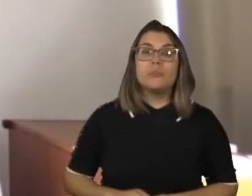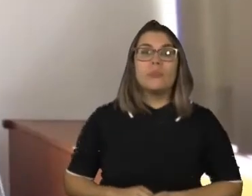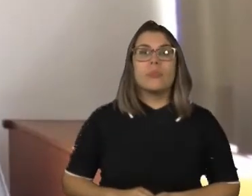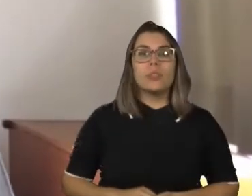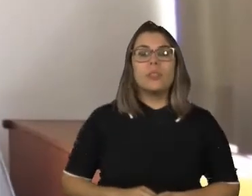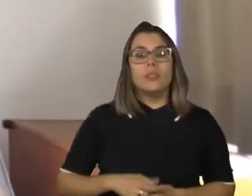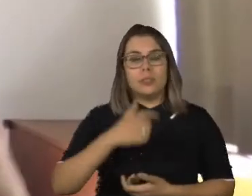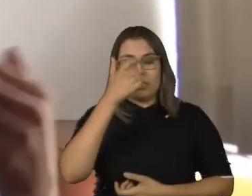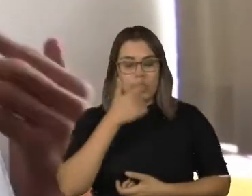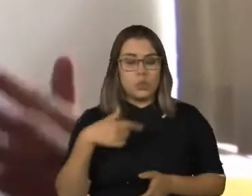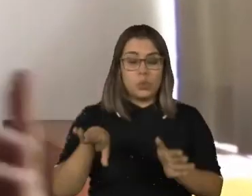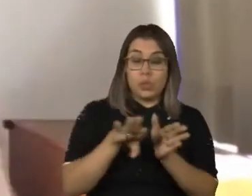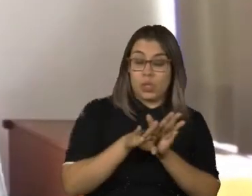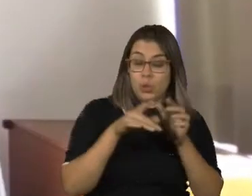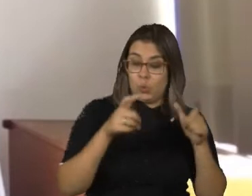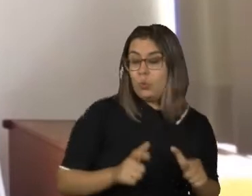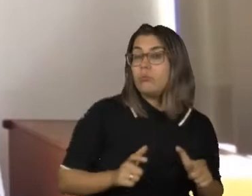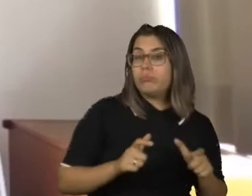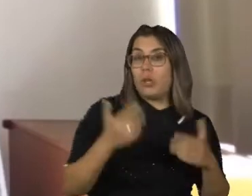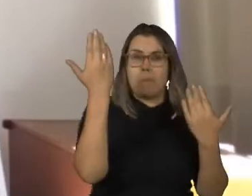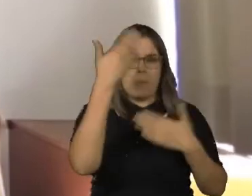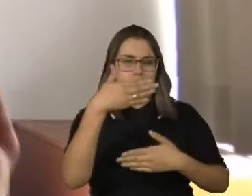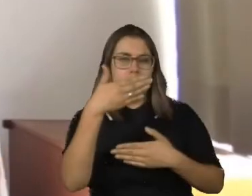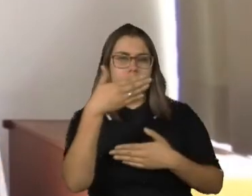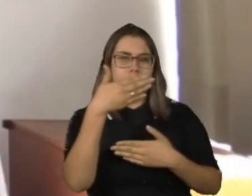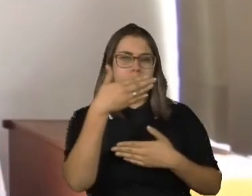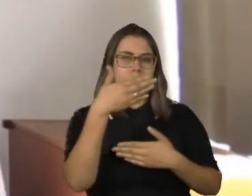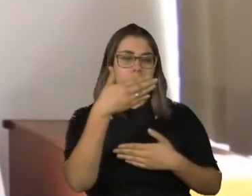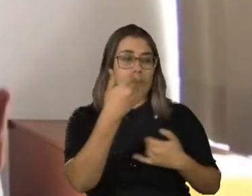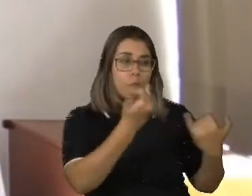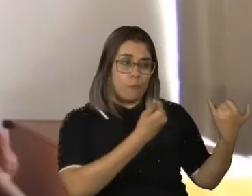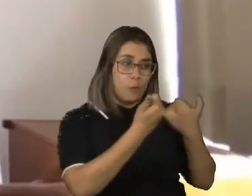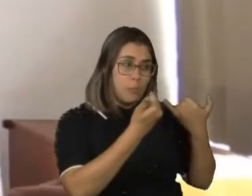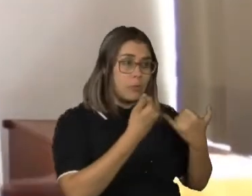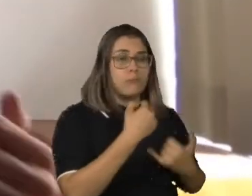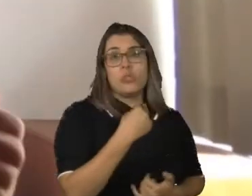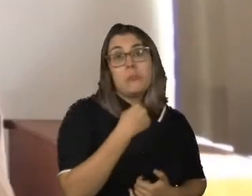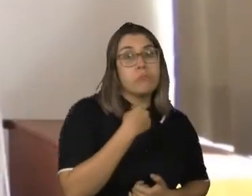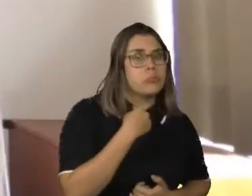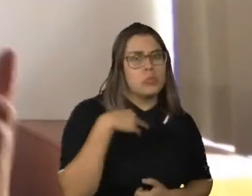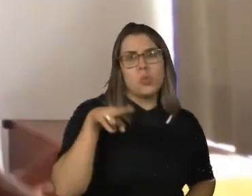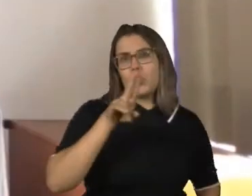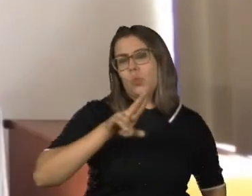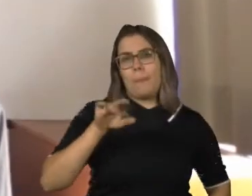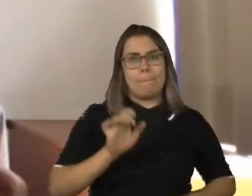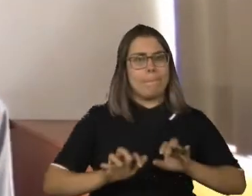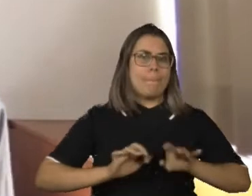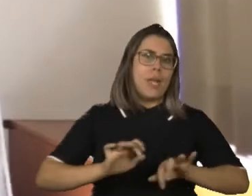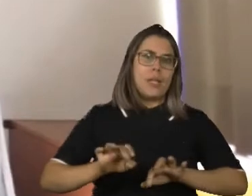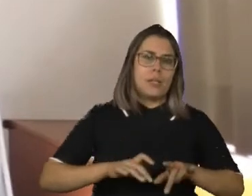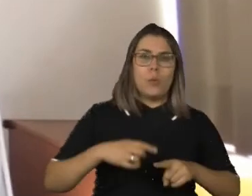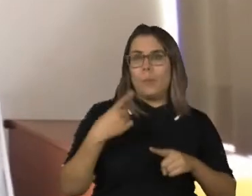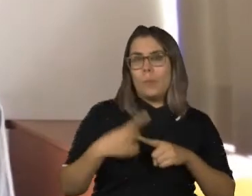marcado, quando eu cheguei no local da prova, me informaram que eu não ia poder usar a máquina porque